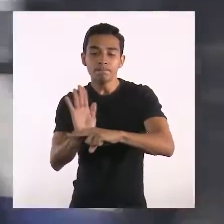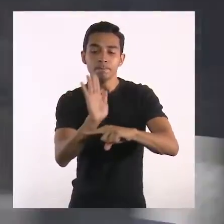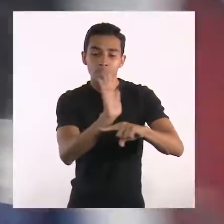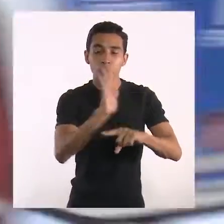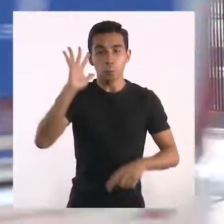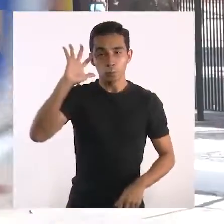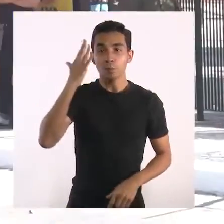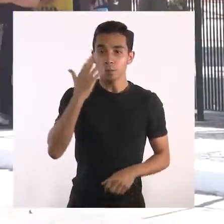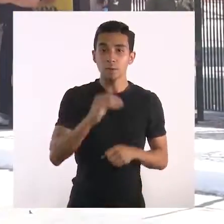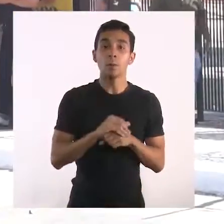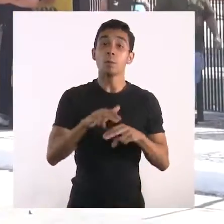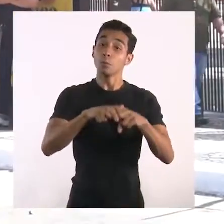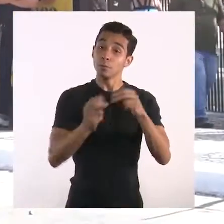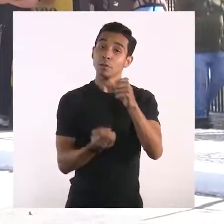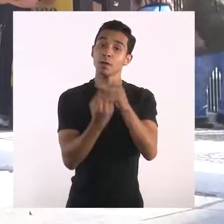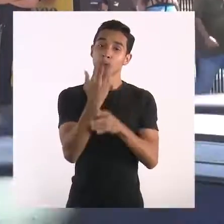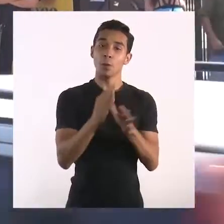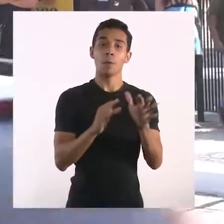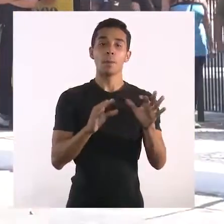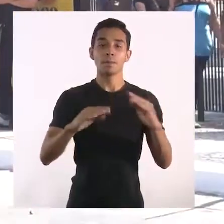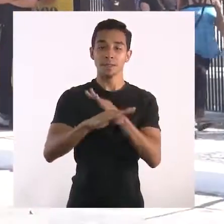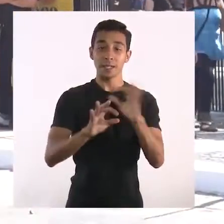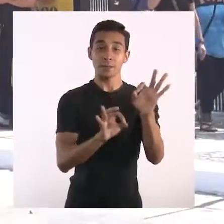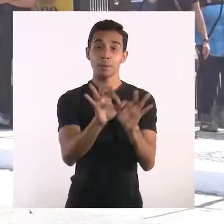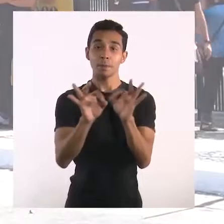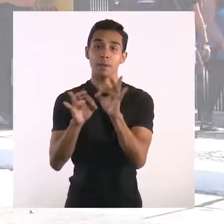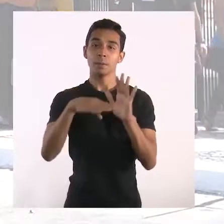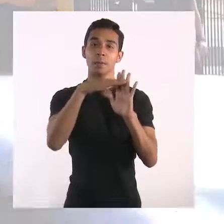É para isso que o plano diretor estratégico serve.